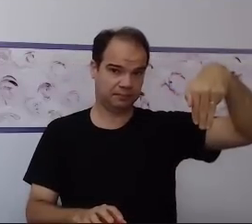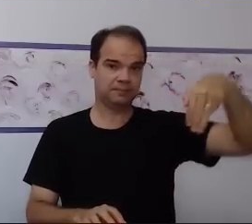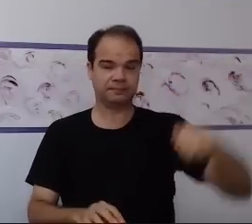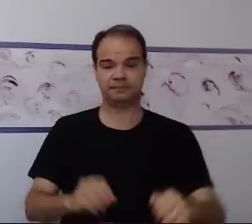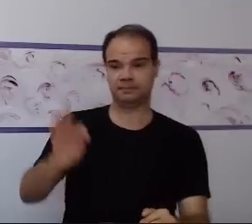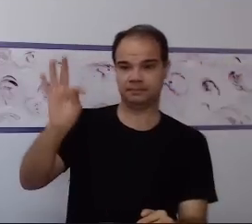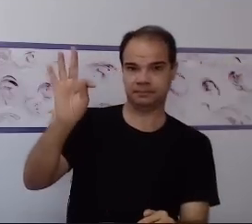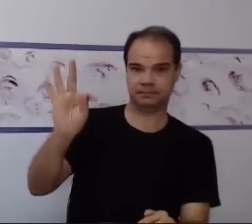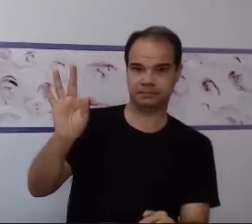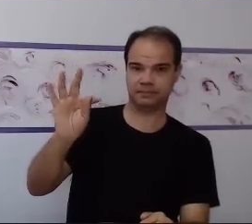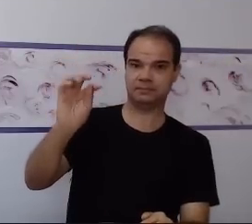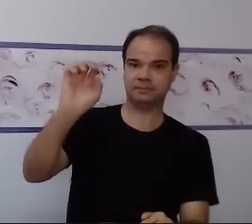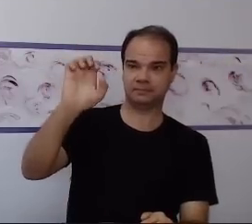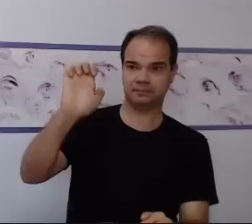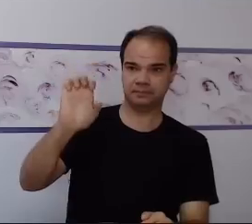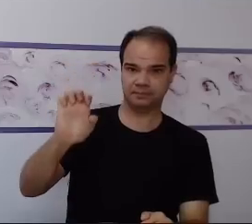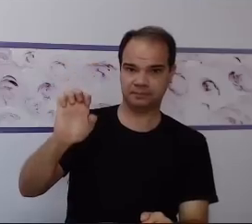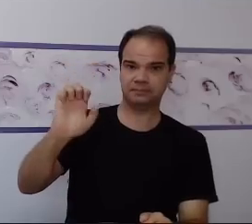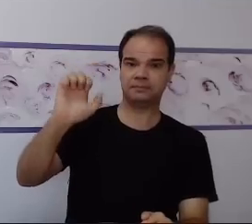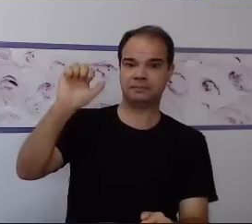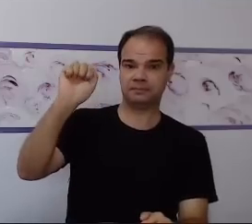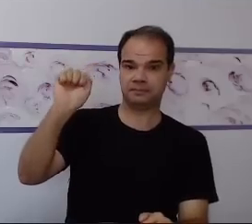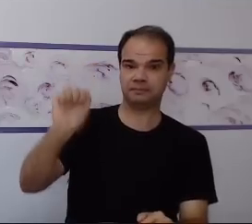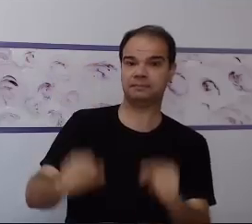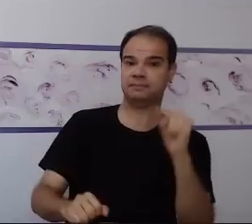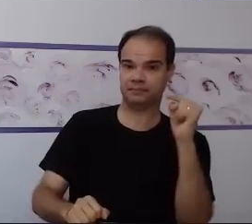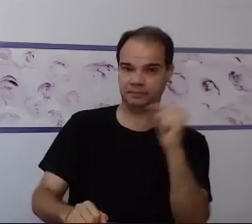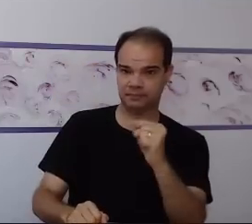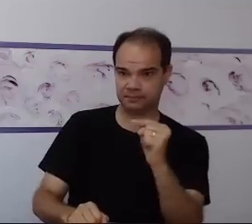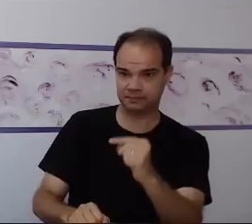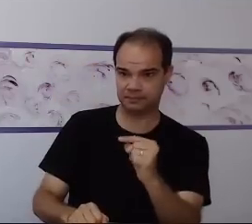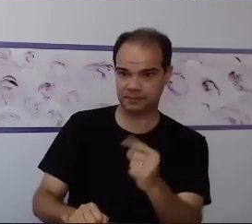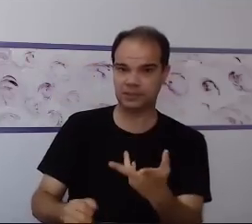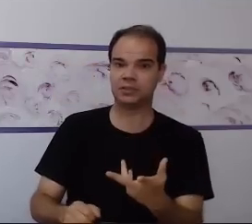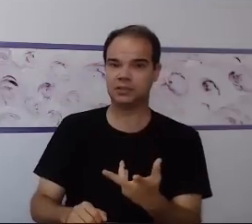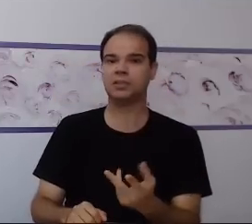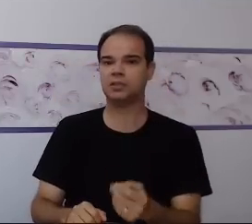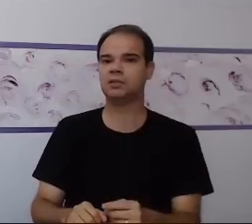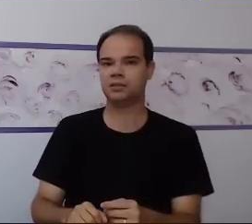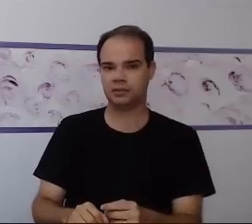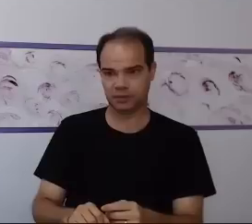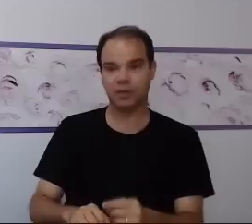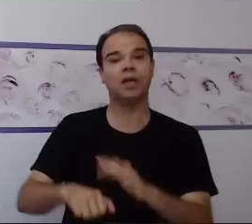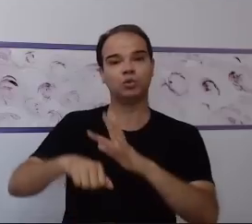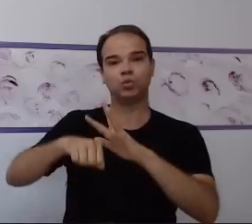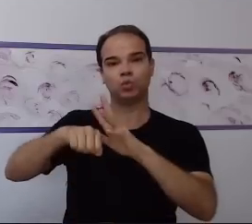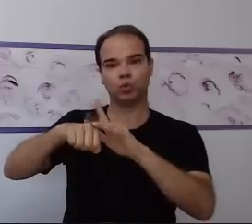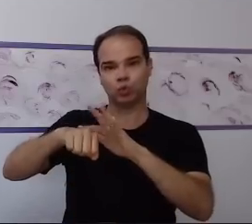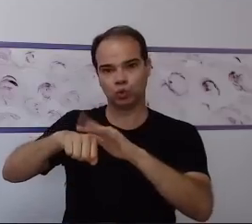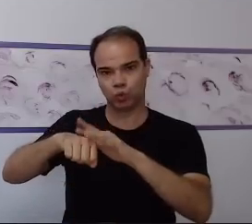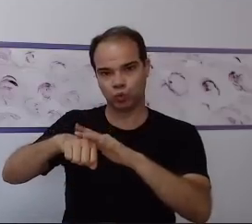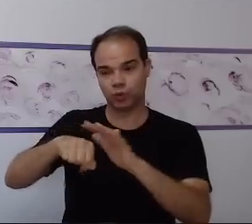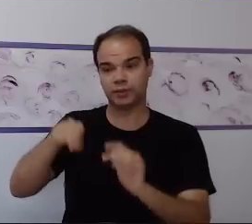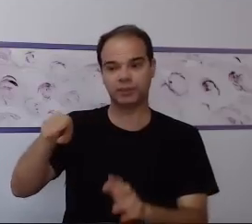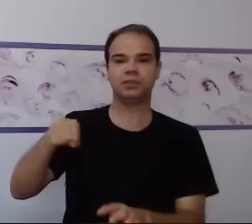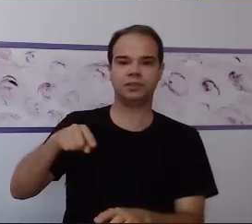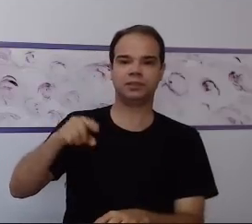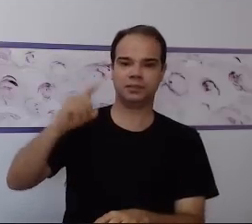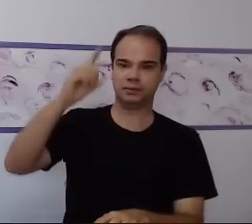autista, a gente fala, hoje, o transtorno do espectro autista é encarado como uma deficiência, né? Porque faz com que